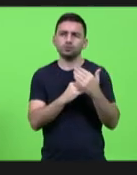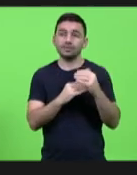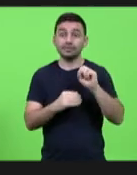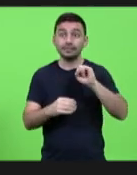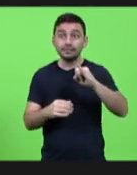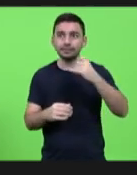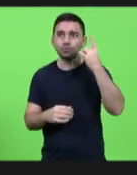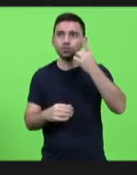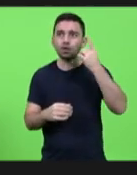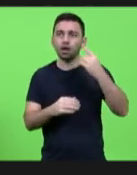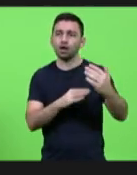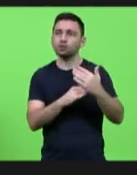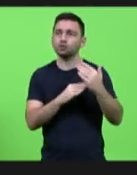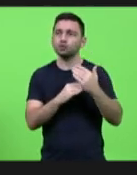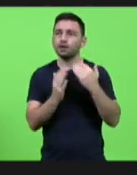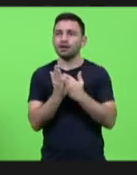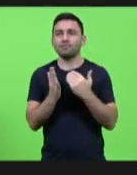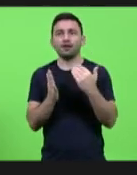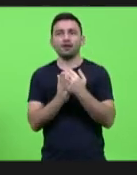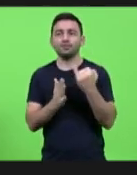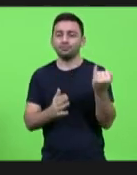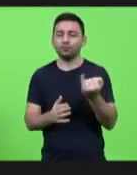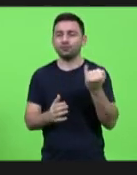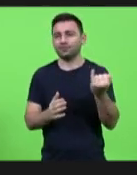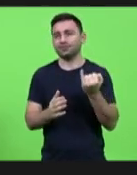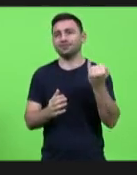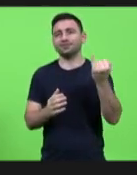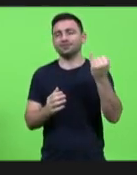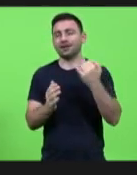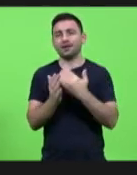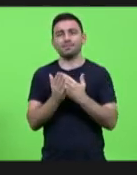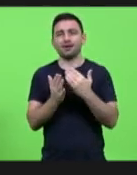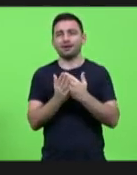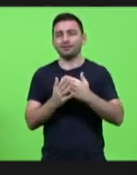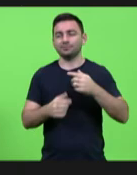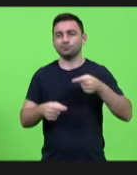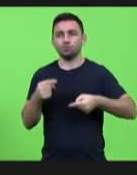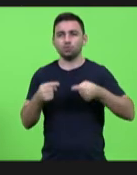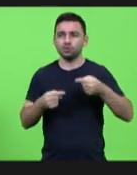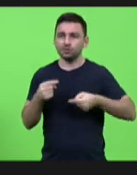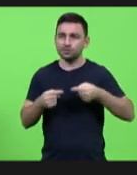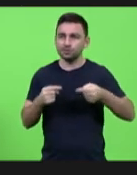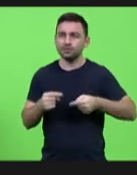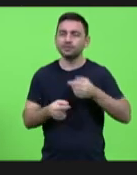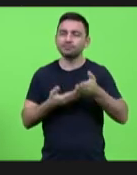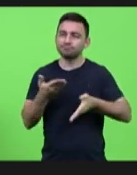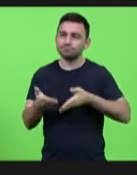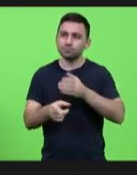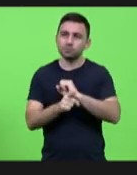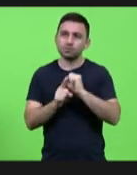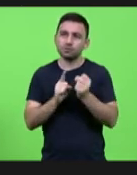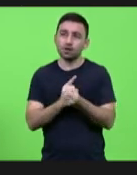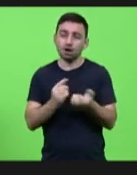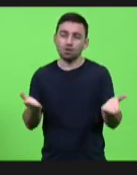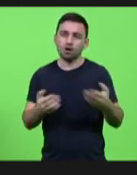parlamentares, isso é muito importante. Isso fortalece muito a política de assistência social do estado de Santa Catarina. Eu estou em viagem para o sul, vou agora a uma